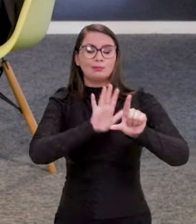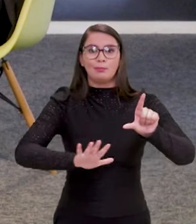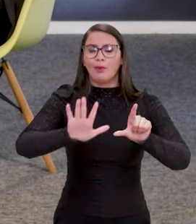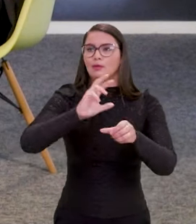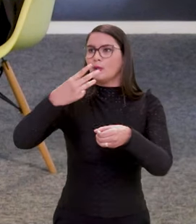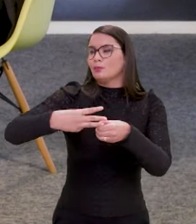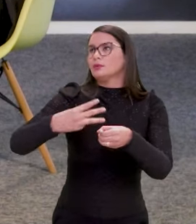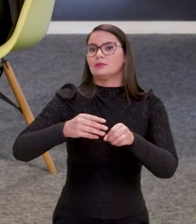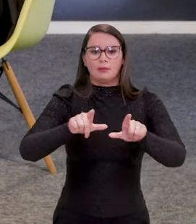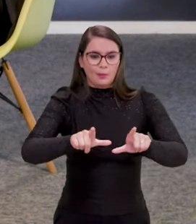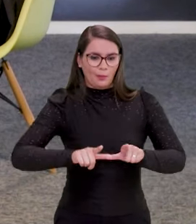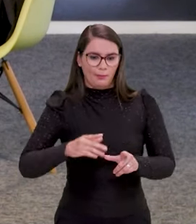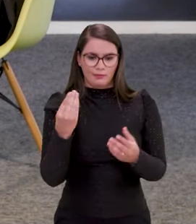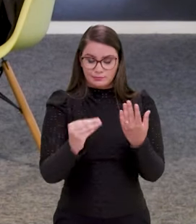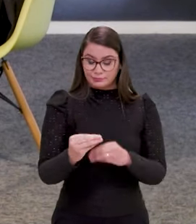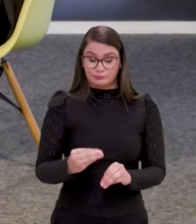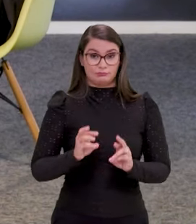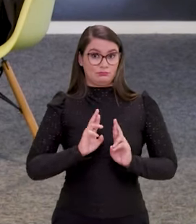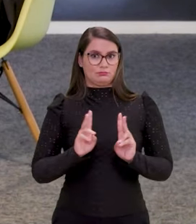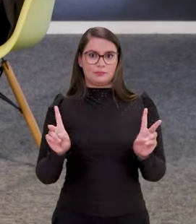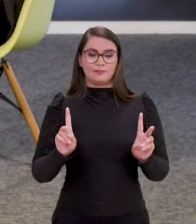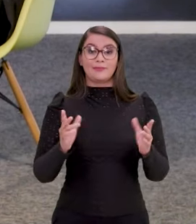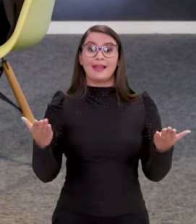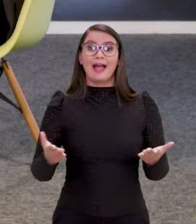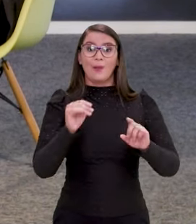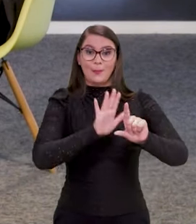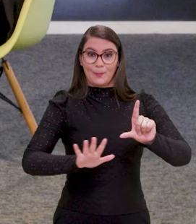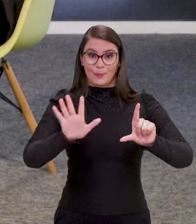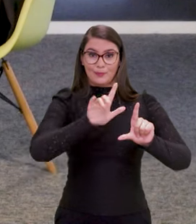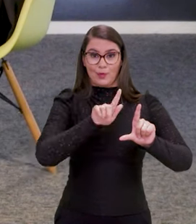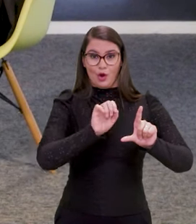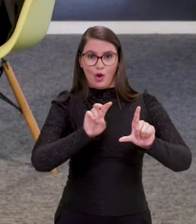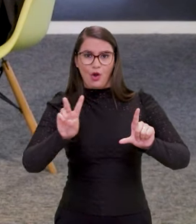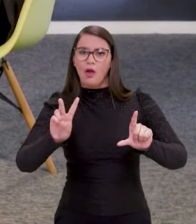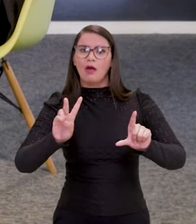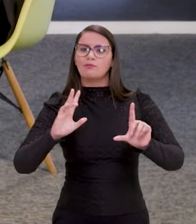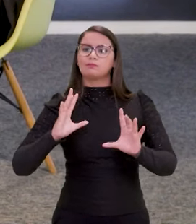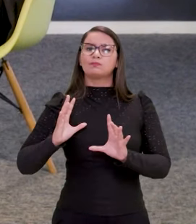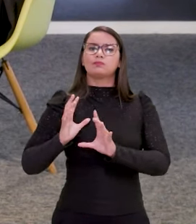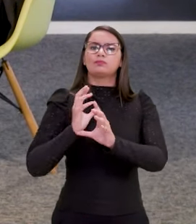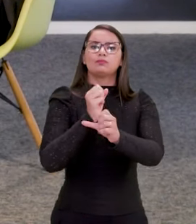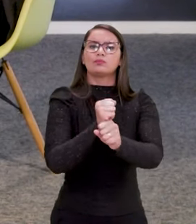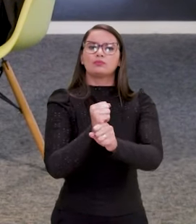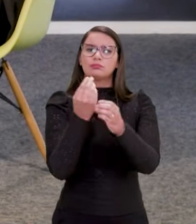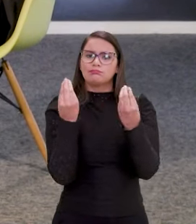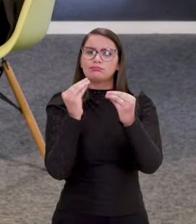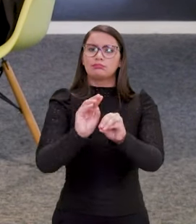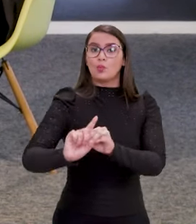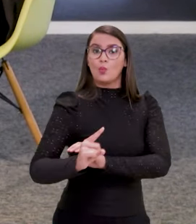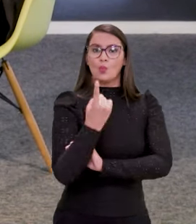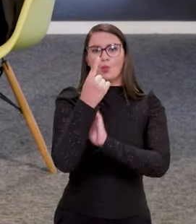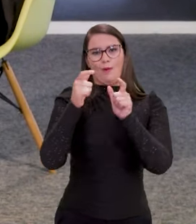portal do município, um formulário diferente, e o portal GOV-BR, ele acaba reunindo todos esses serviços, vamos dizer, num lugar